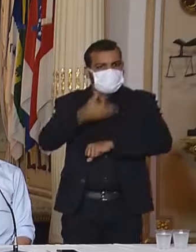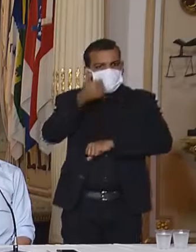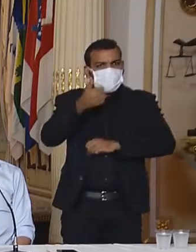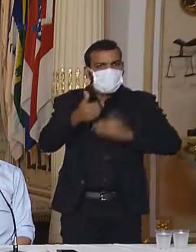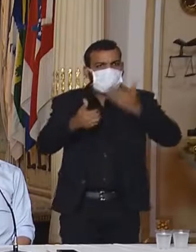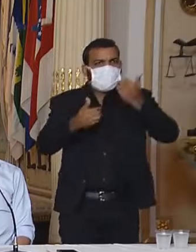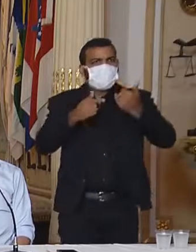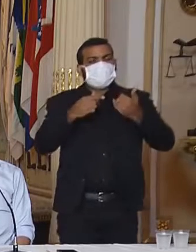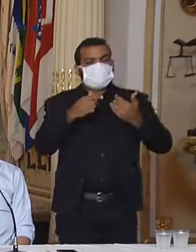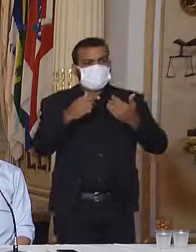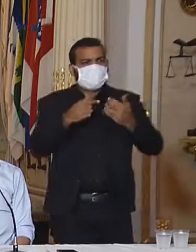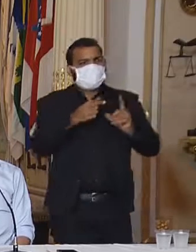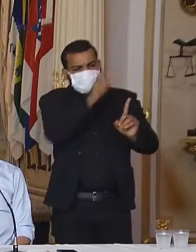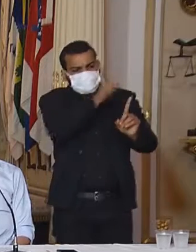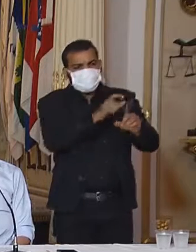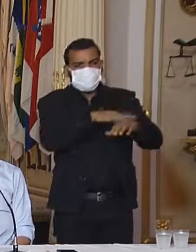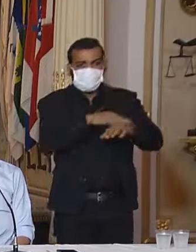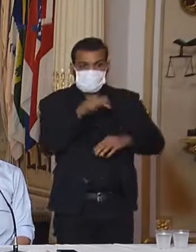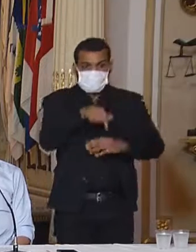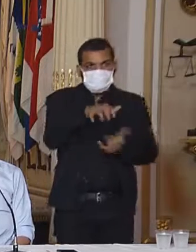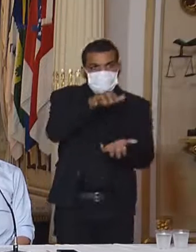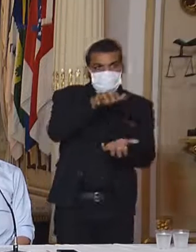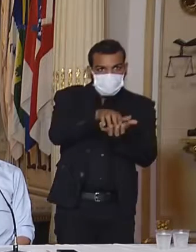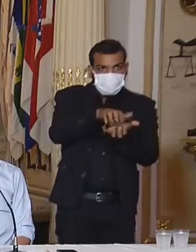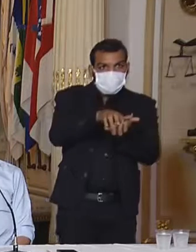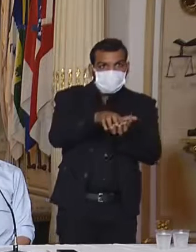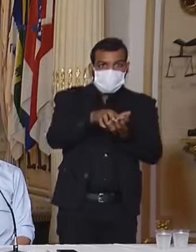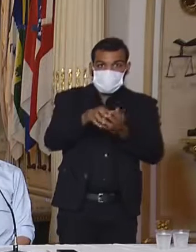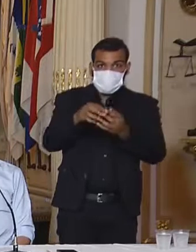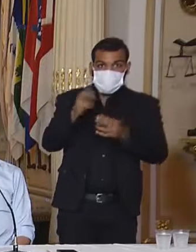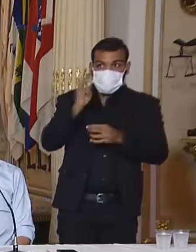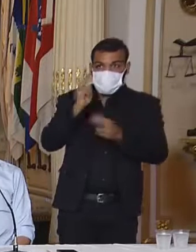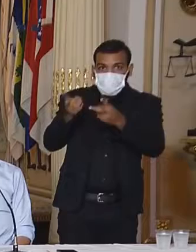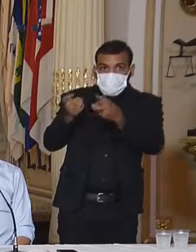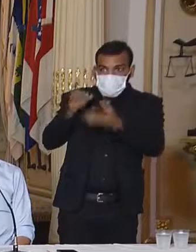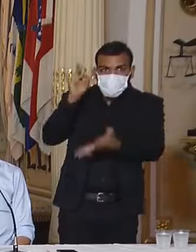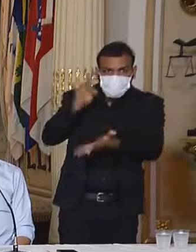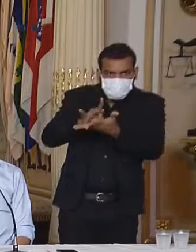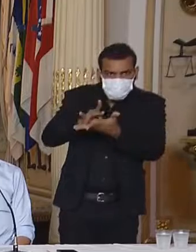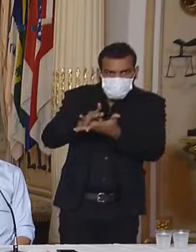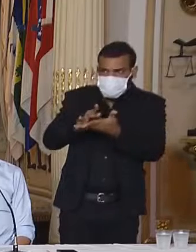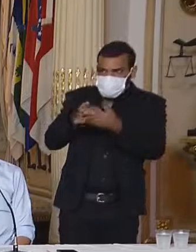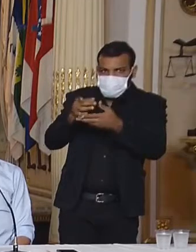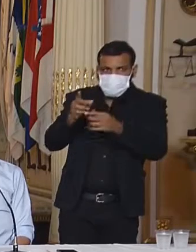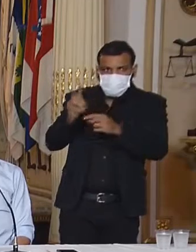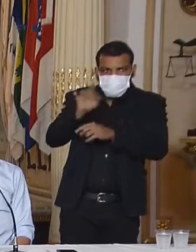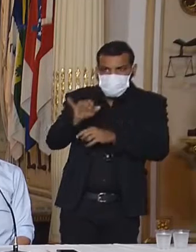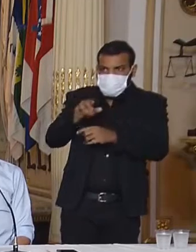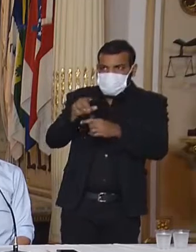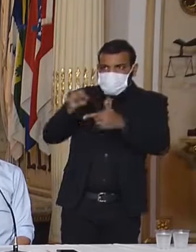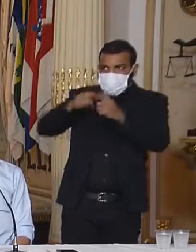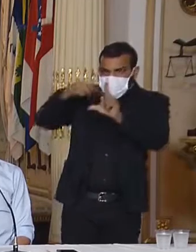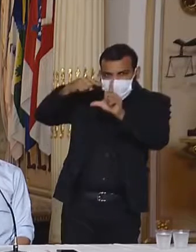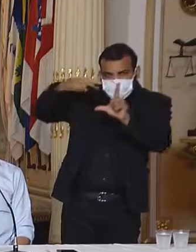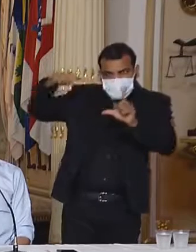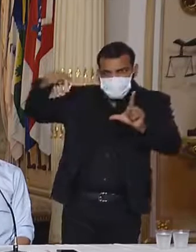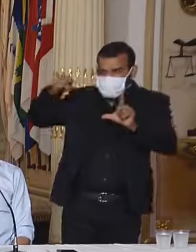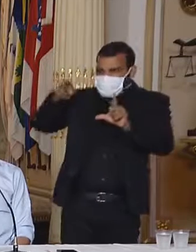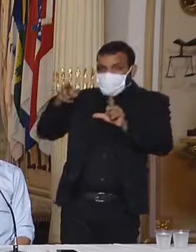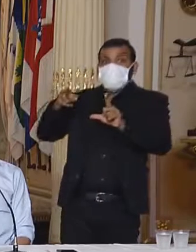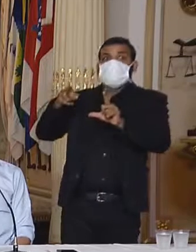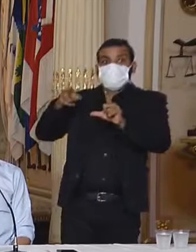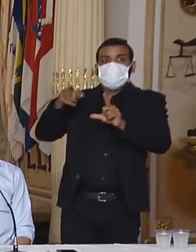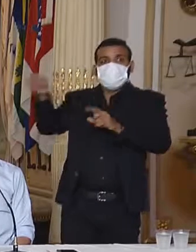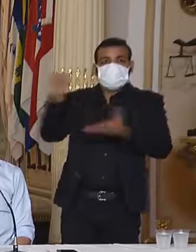para os pacientes da Covid-19. Pernambuco, tão logo teve essas evidências mais robustas, passou a colocar como uma